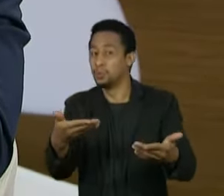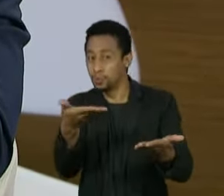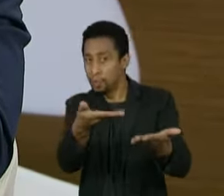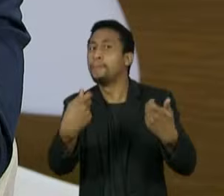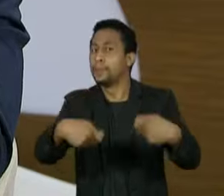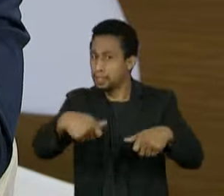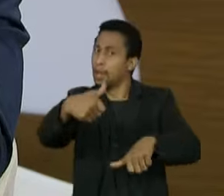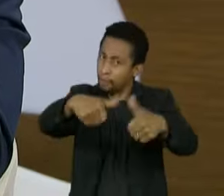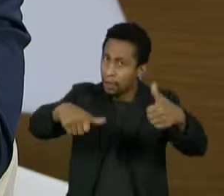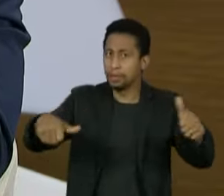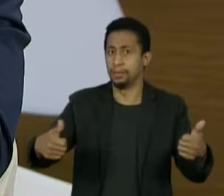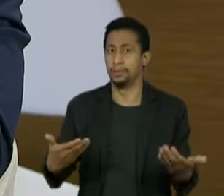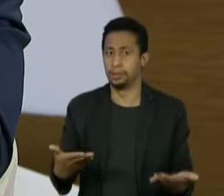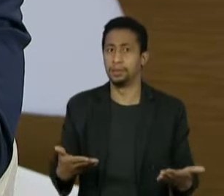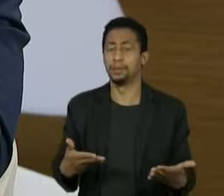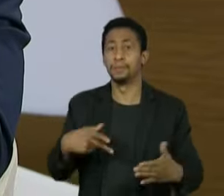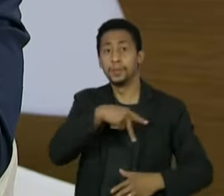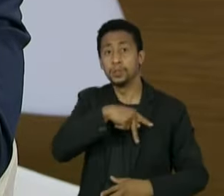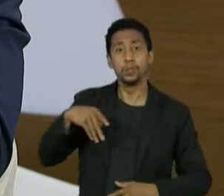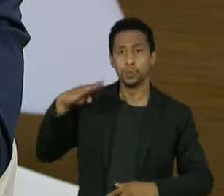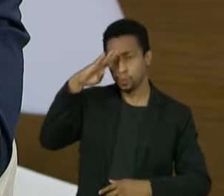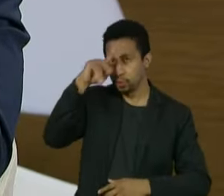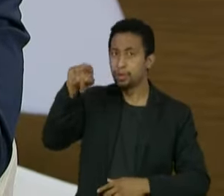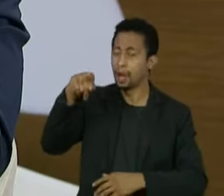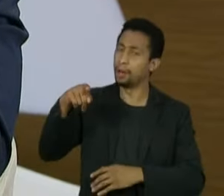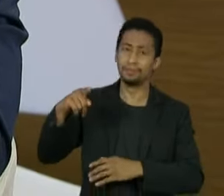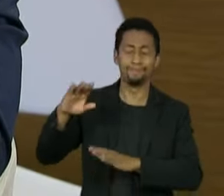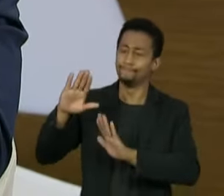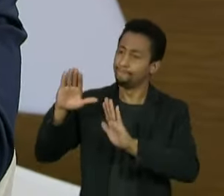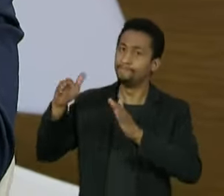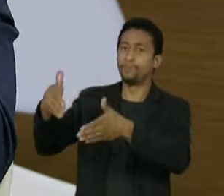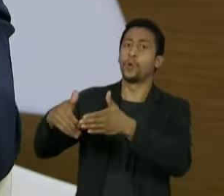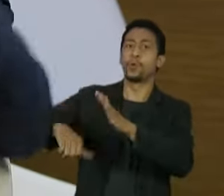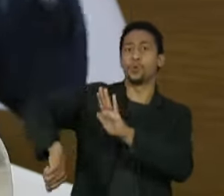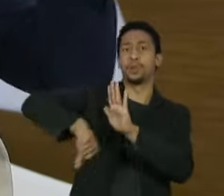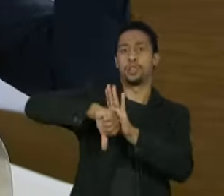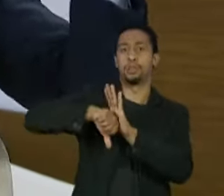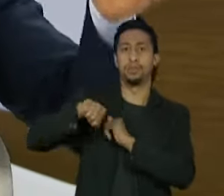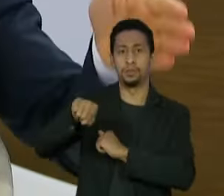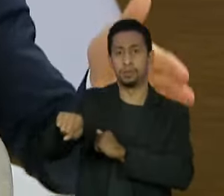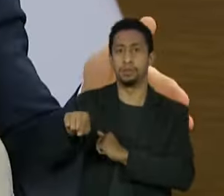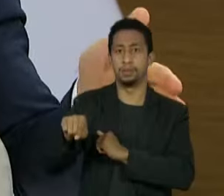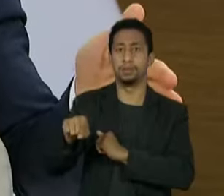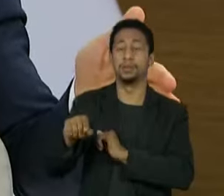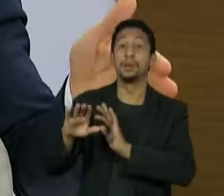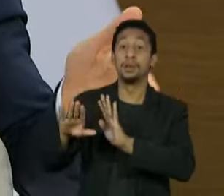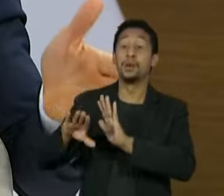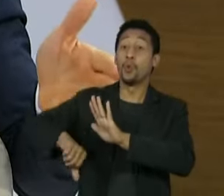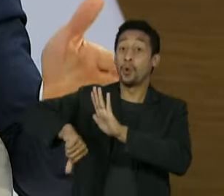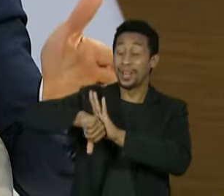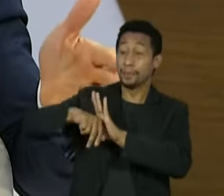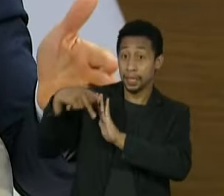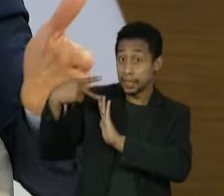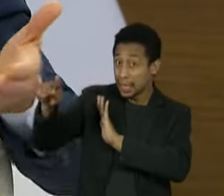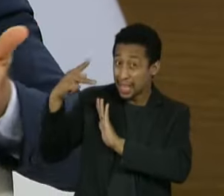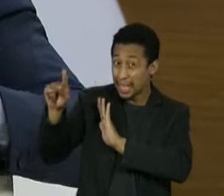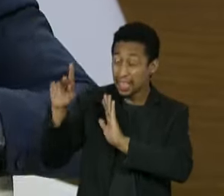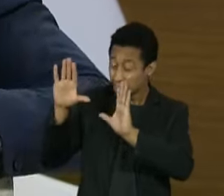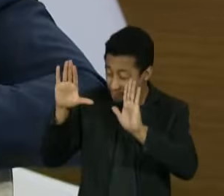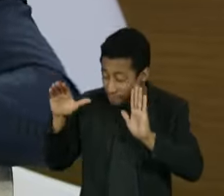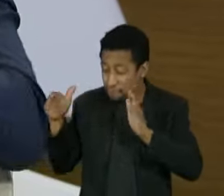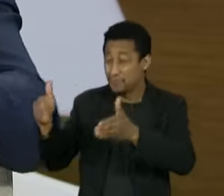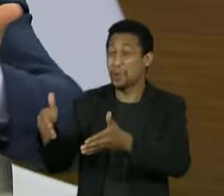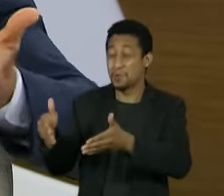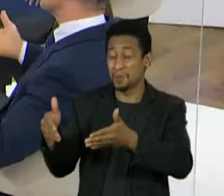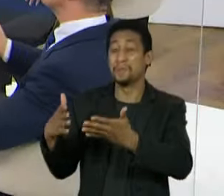República. É totalmente voltada para o crime. Talvez não os rolos dos crimes por ele praticado sejam um, mas